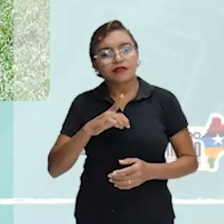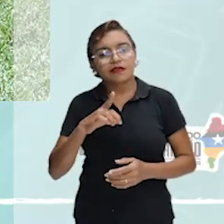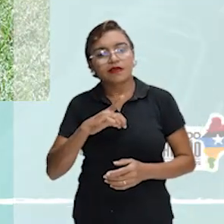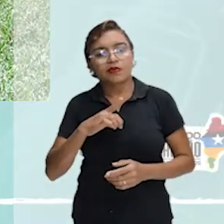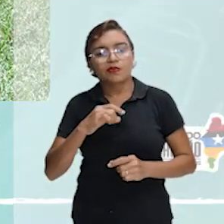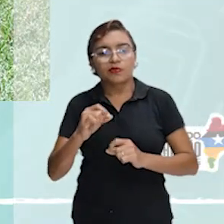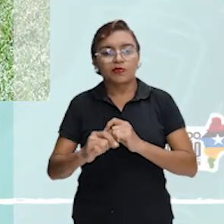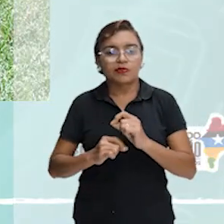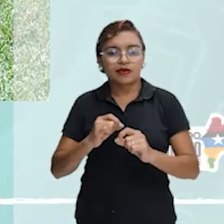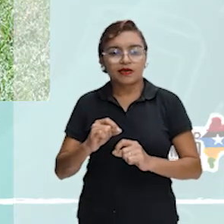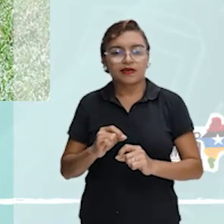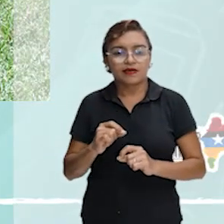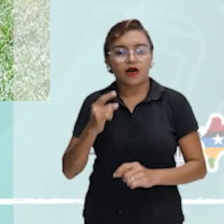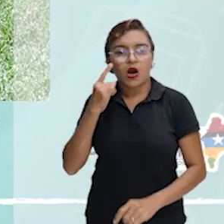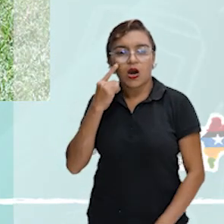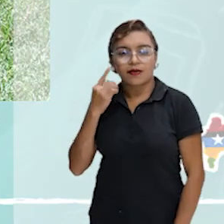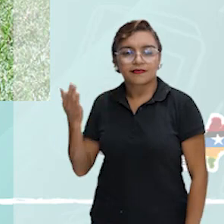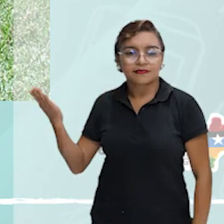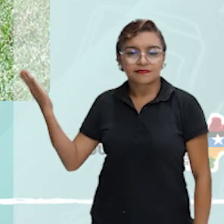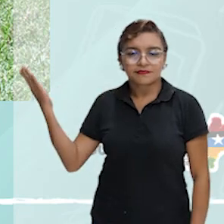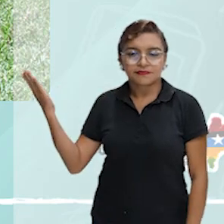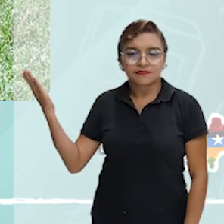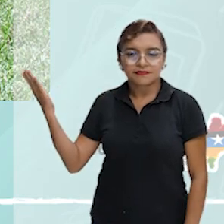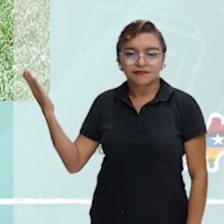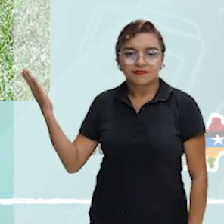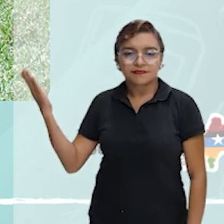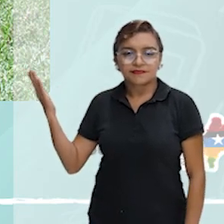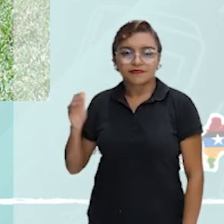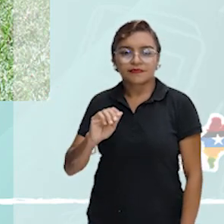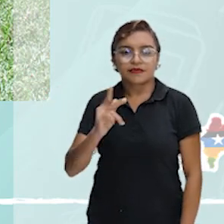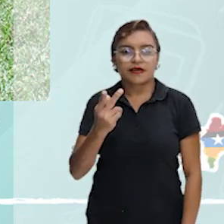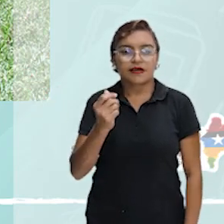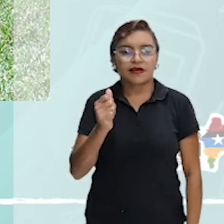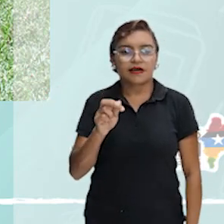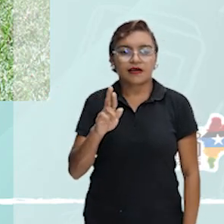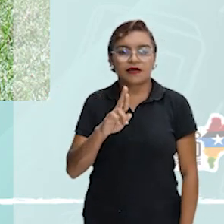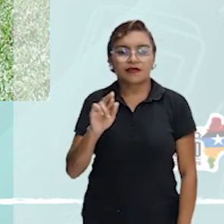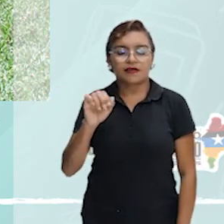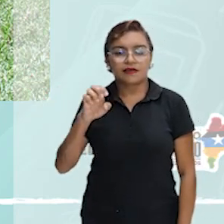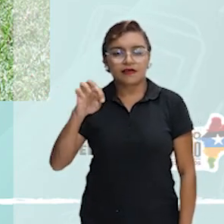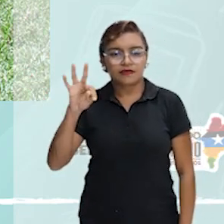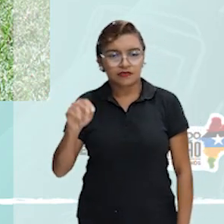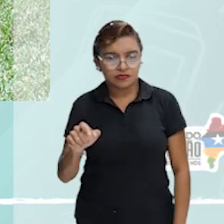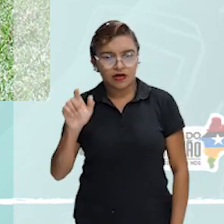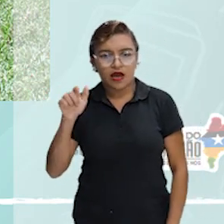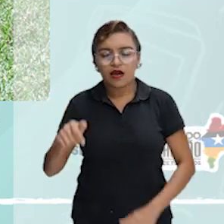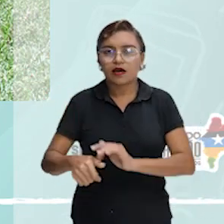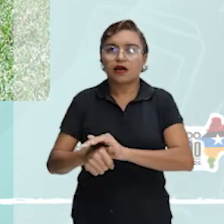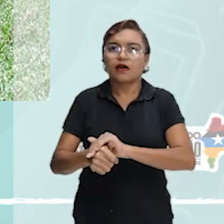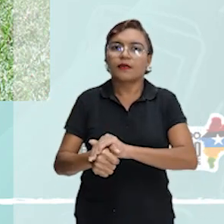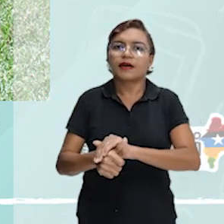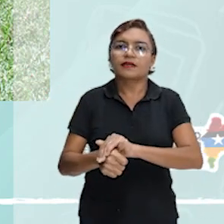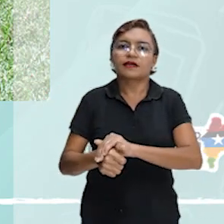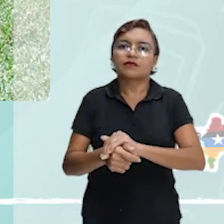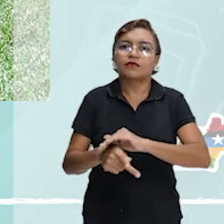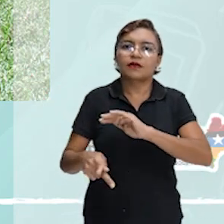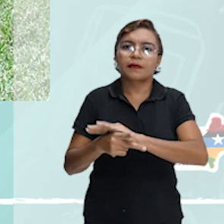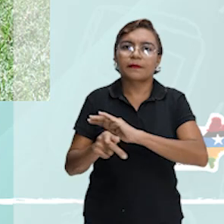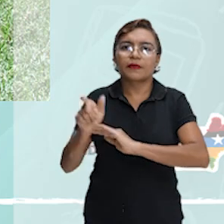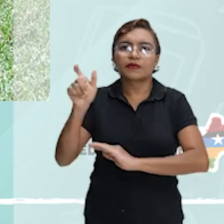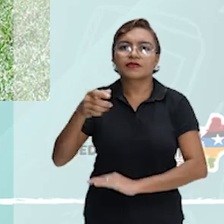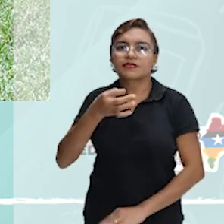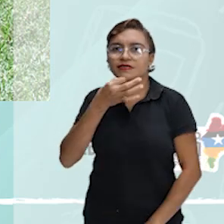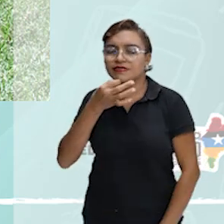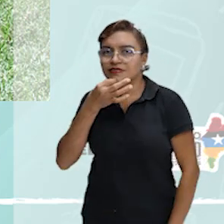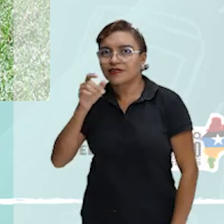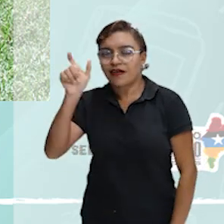Ariete. Então, de onde veio Ariete? O enigma da tartaruga de estimação de Darwin. Lembra lá do cara da